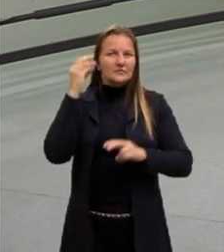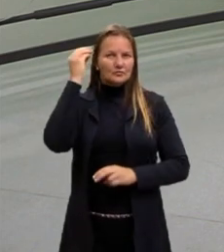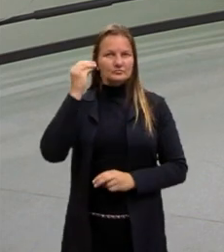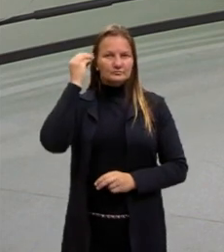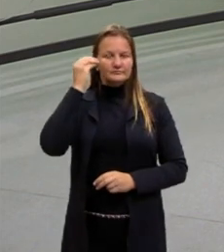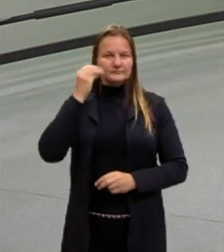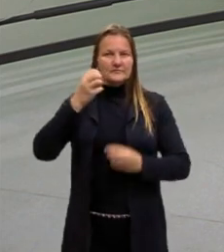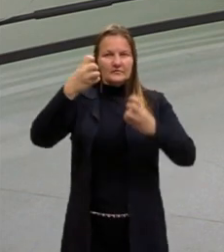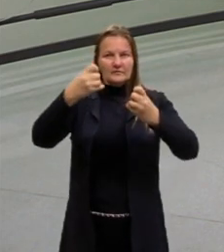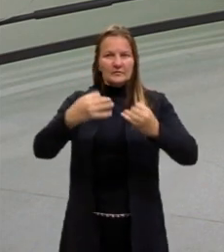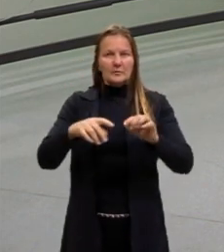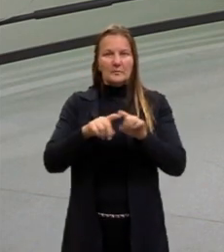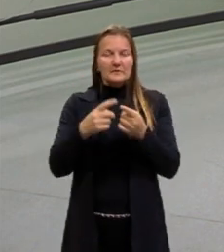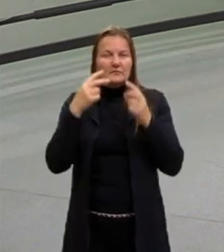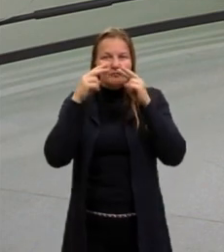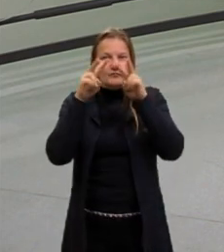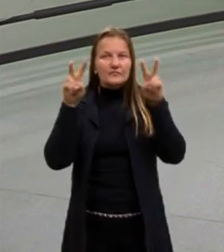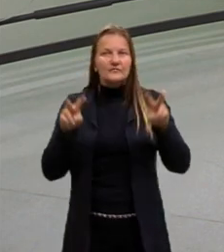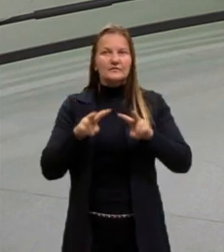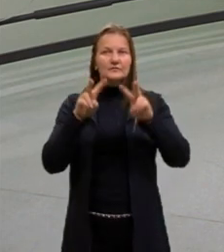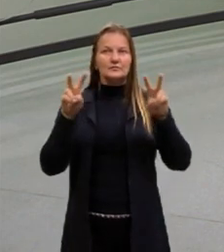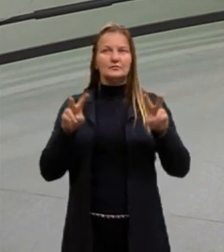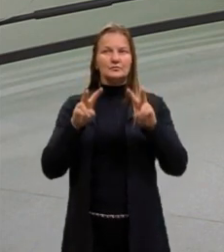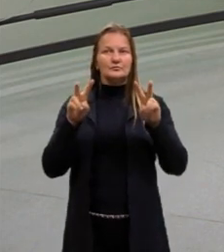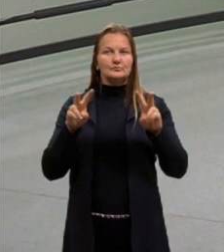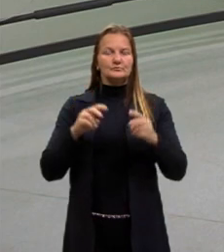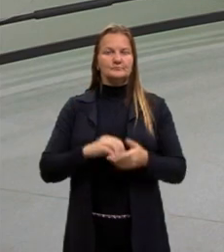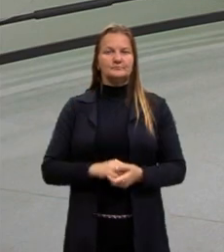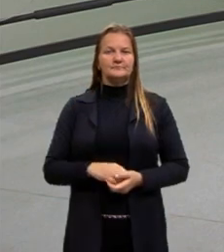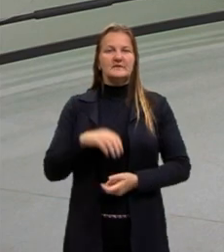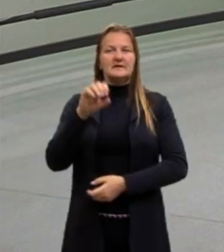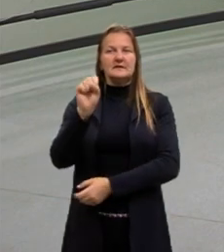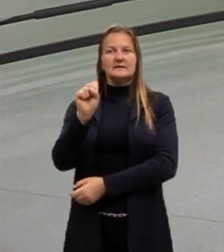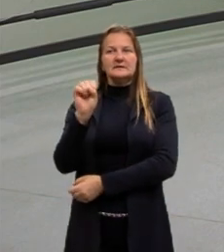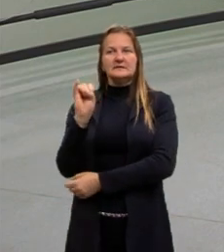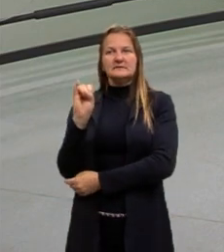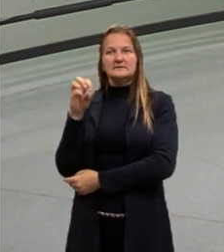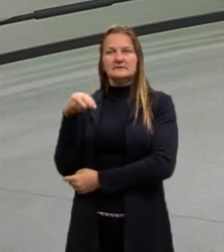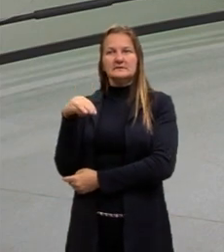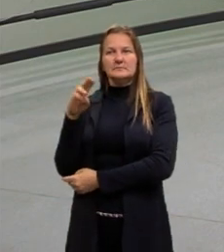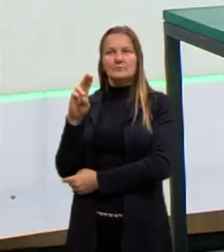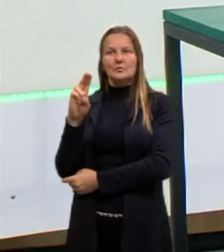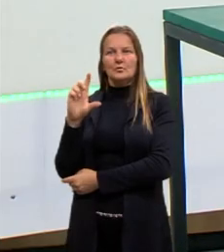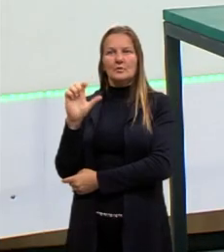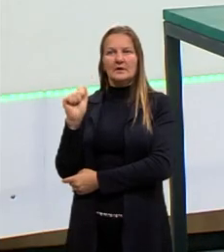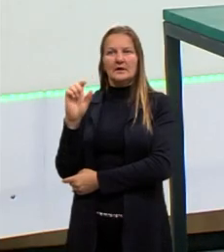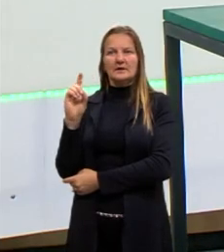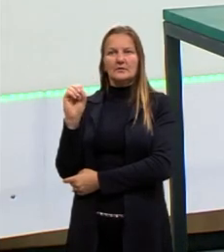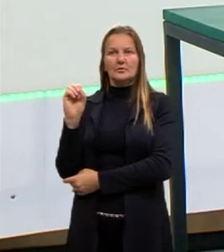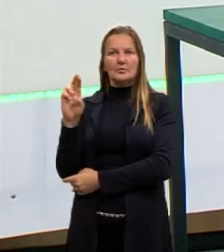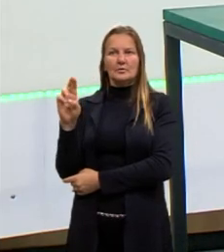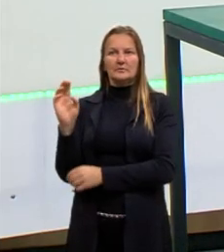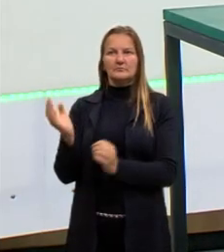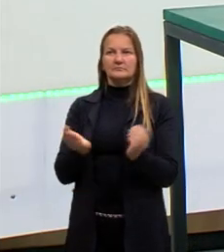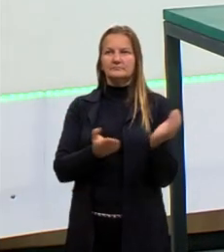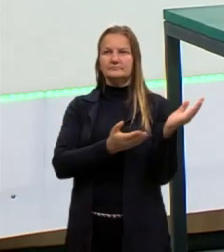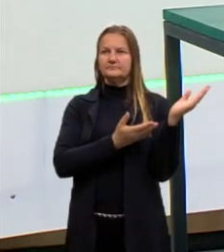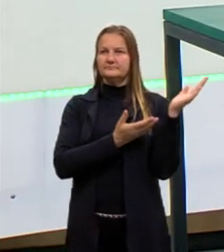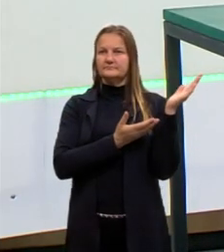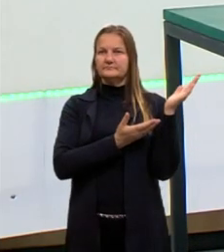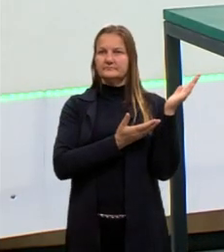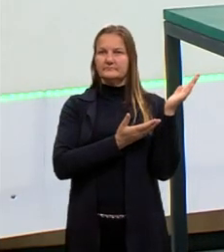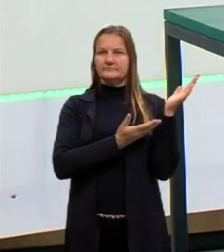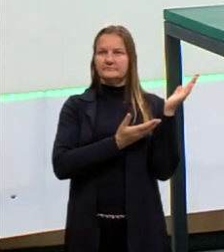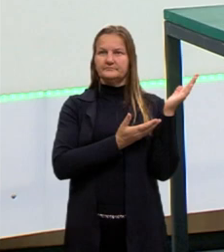eu falo, eu falo, mas às vezes fica melhor da gente visualizar, tá? Deixa eu só colocar aqui. Ó, então,